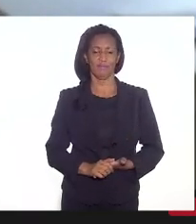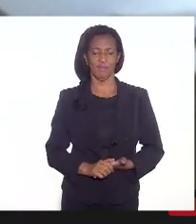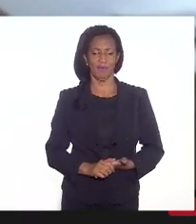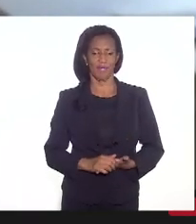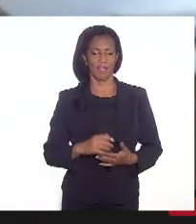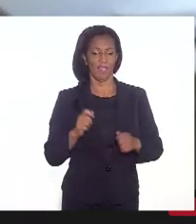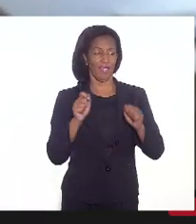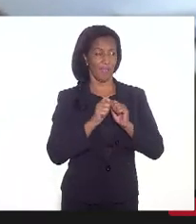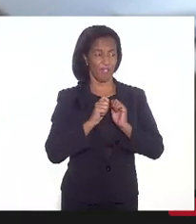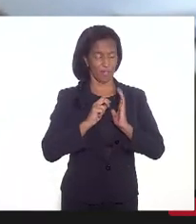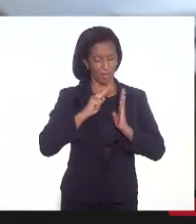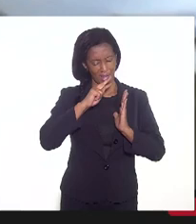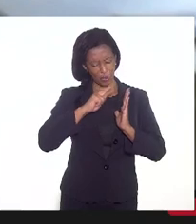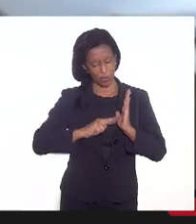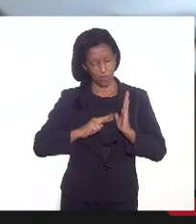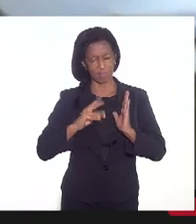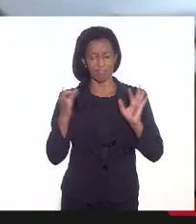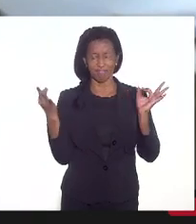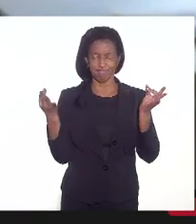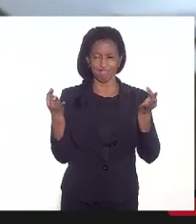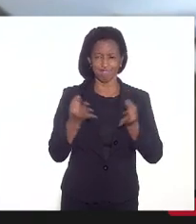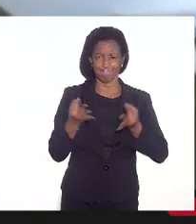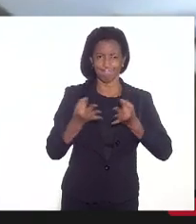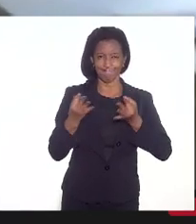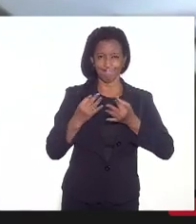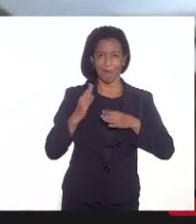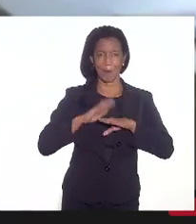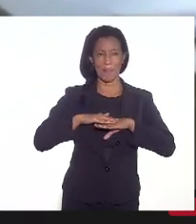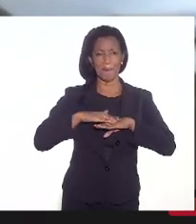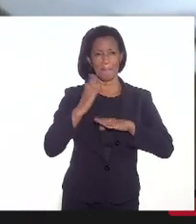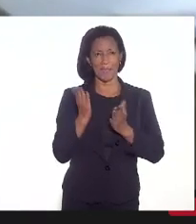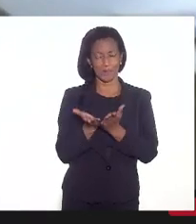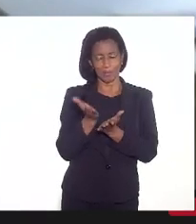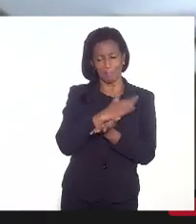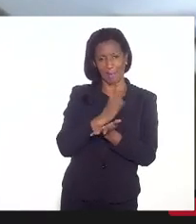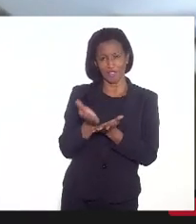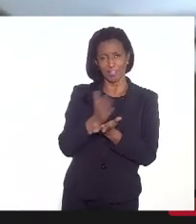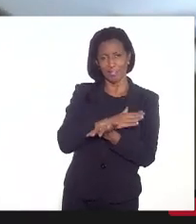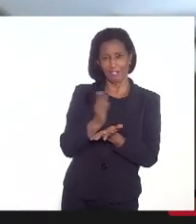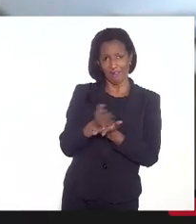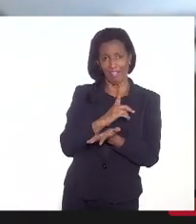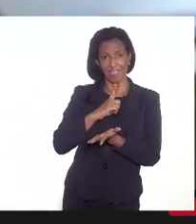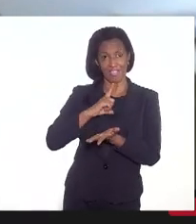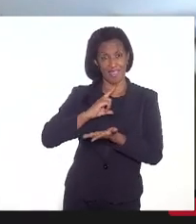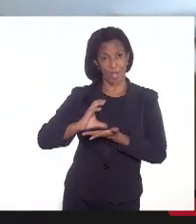leitura atenta e quanto mais páginas tiver o documento, melhor,